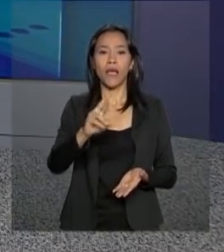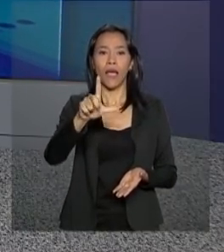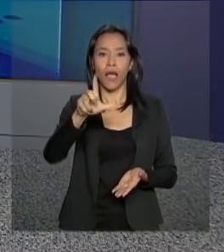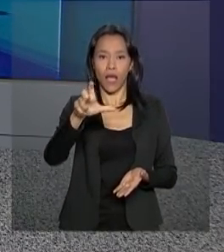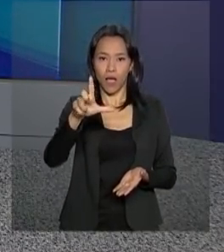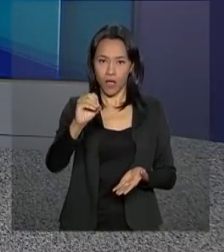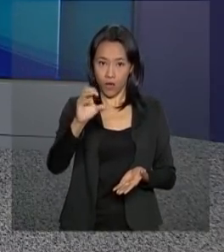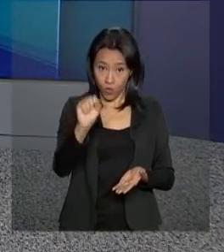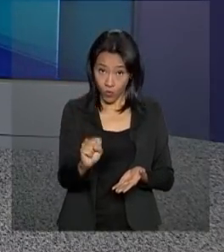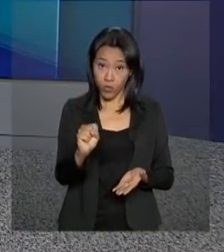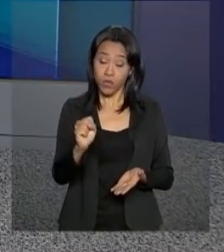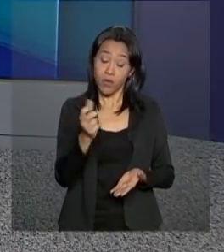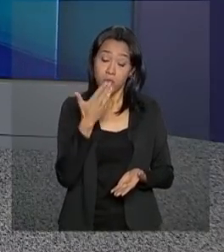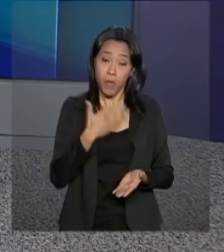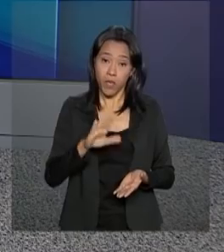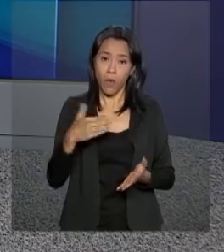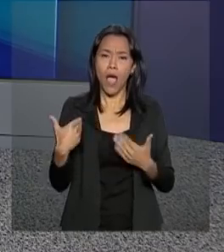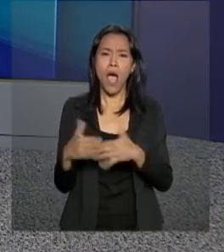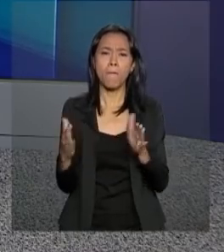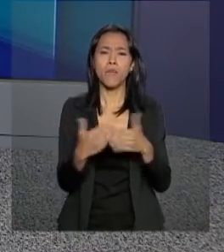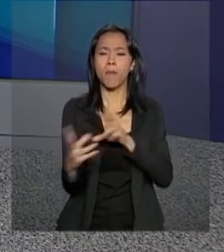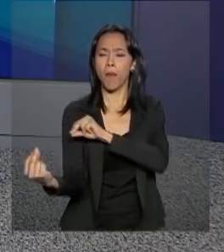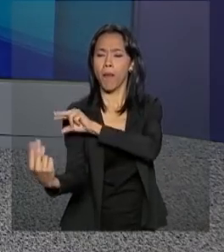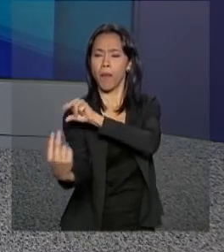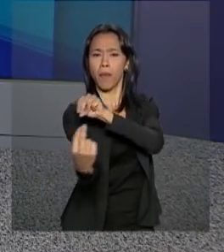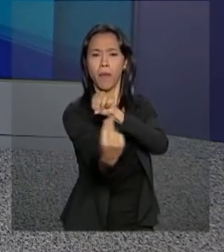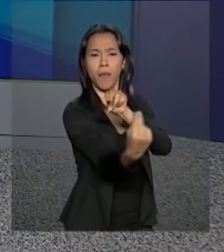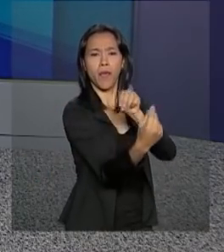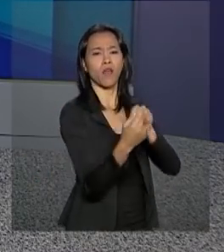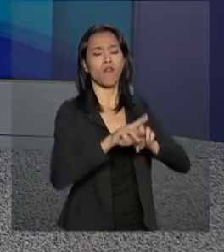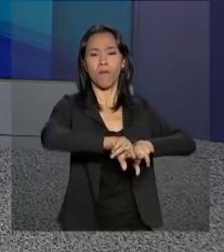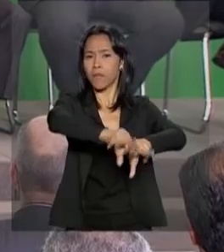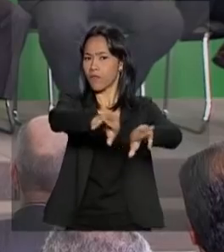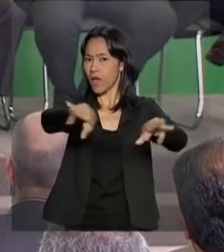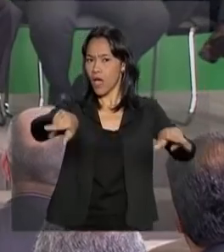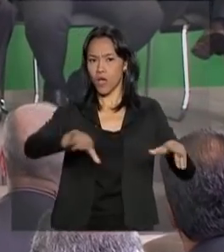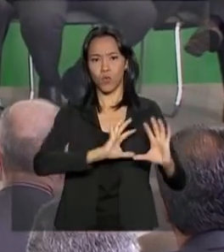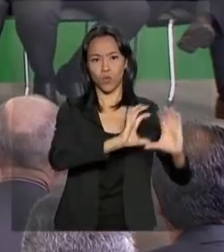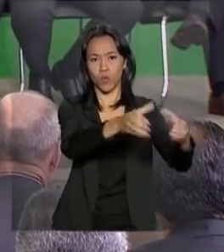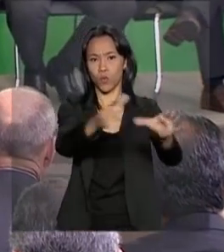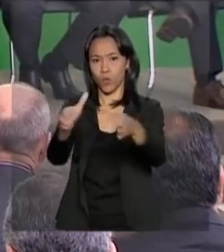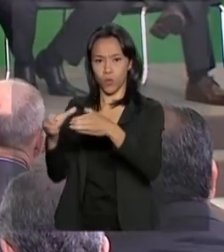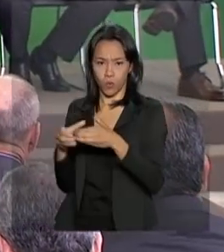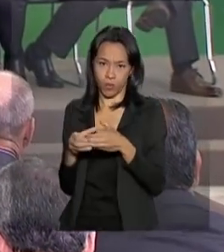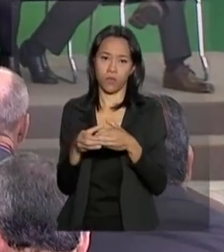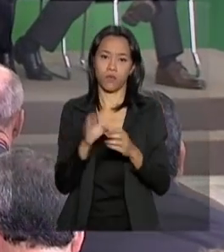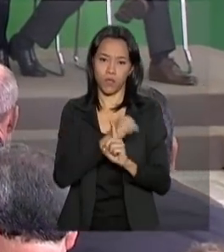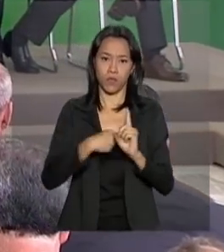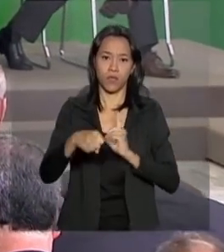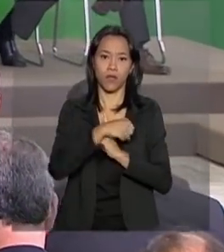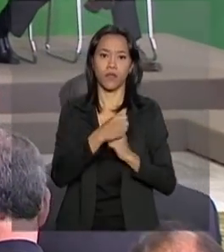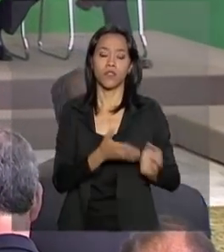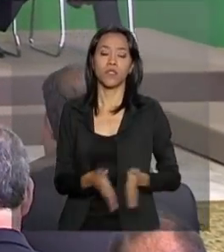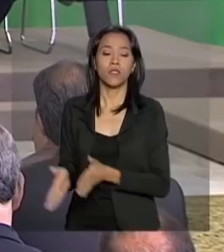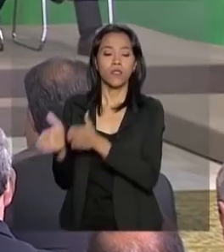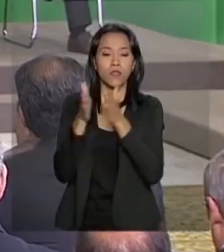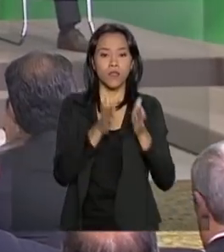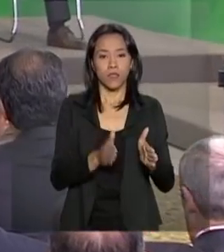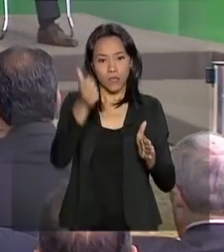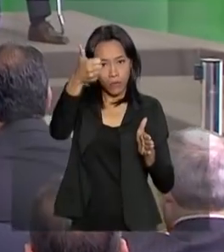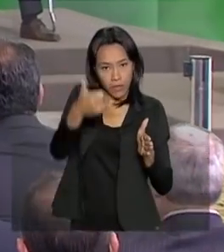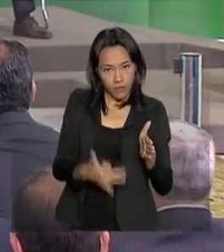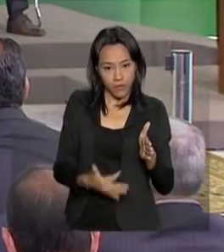o cargo prometendo abrir portas a todos os segmentos da sociedade brasileira. A Secretaria de Governo,